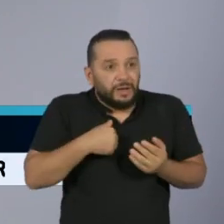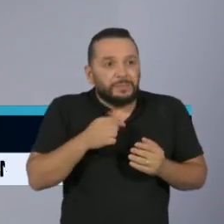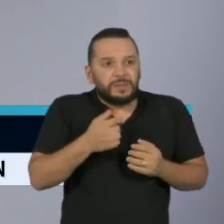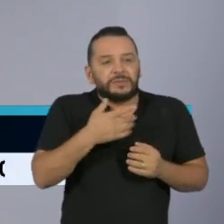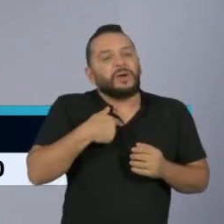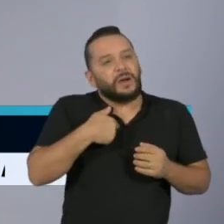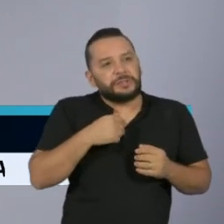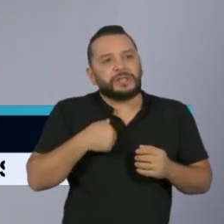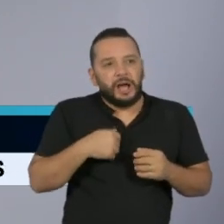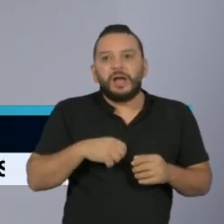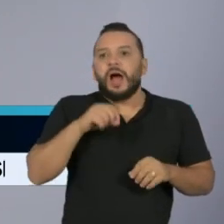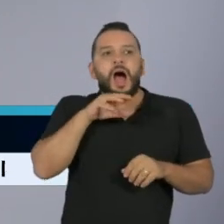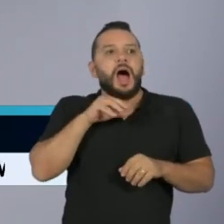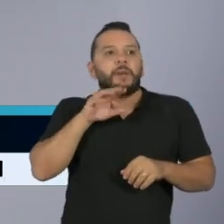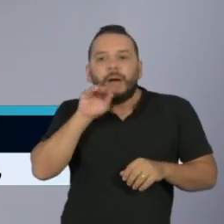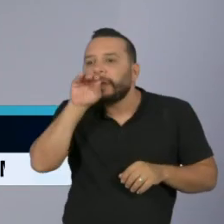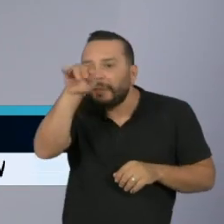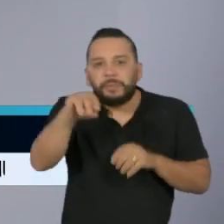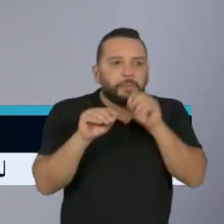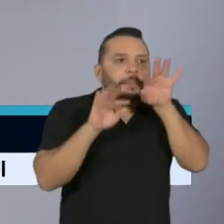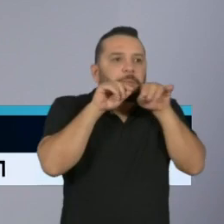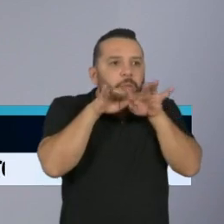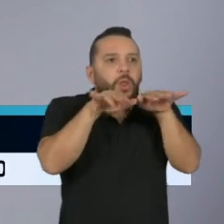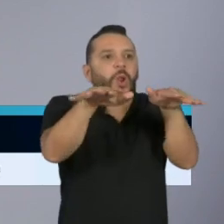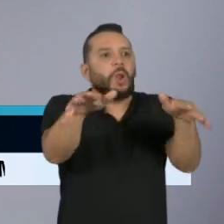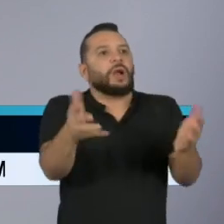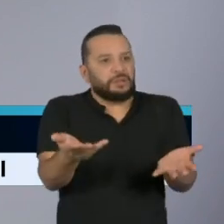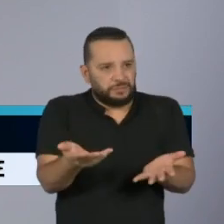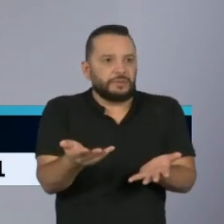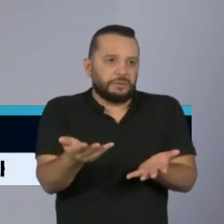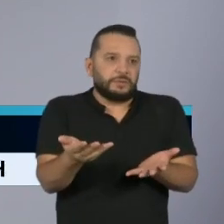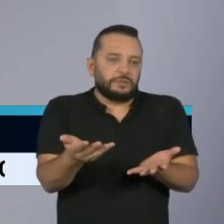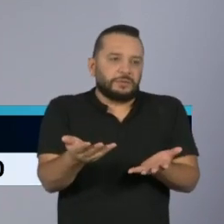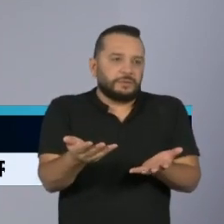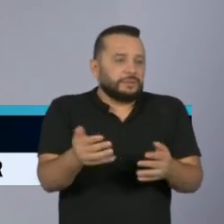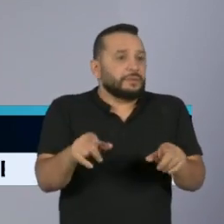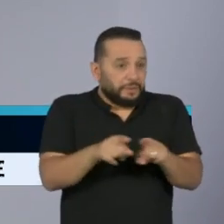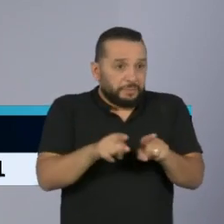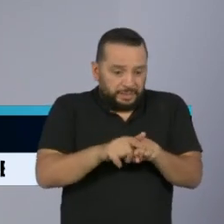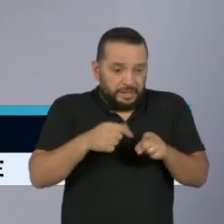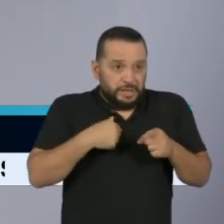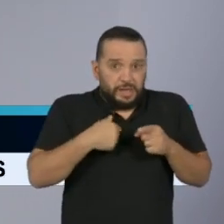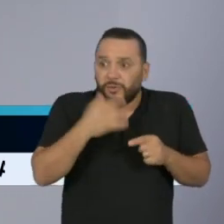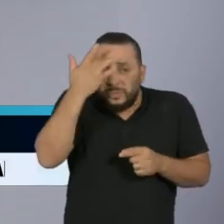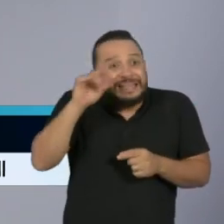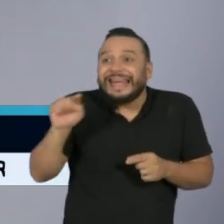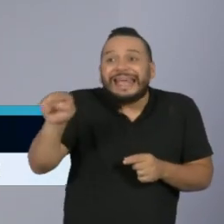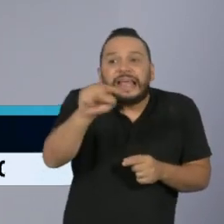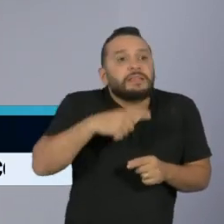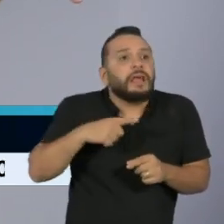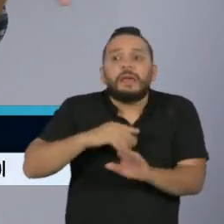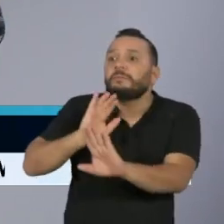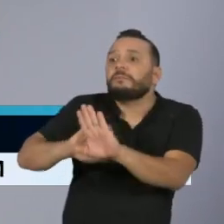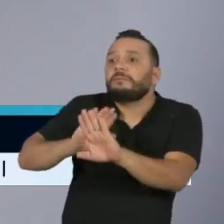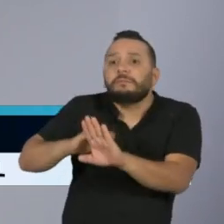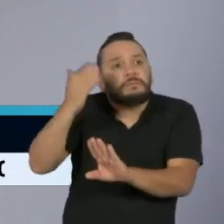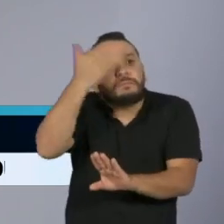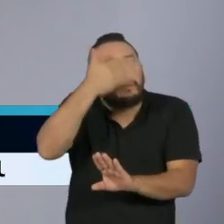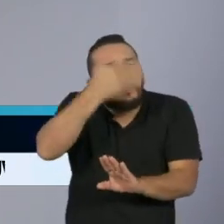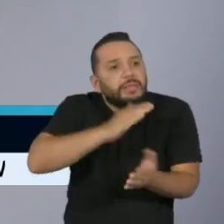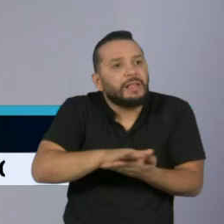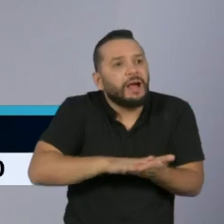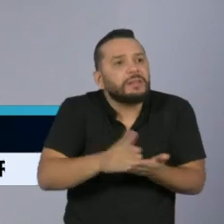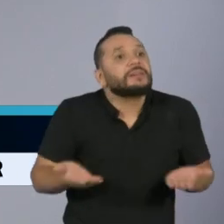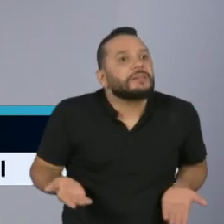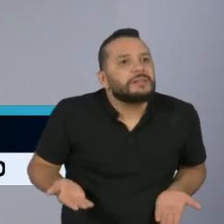que é uma pessoa essencial agora, e também não impede que o infectado passe, mas também quando eu não sei quem tem, nos ambientes de confinamento,